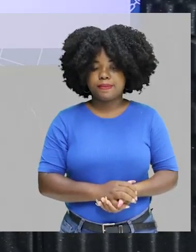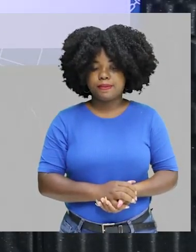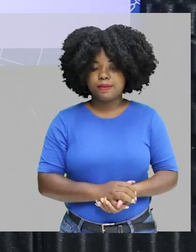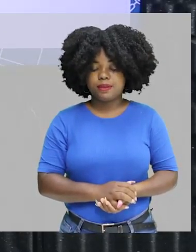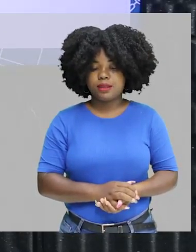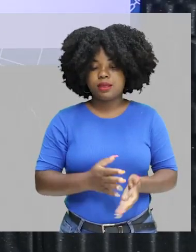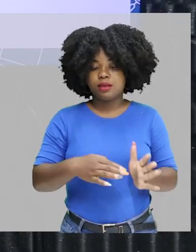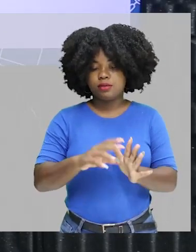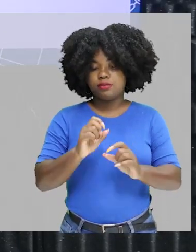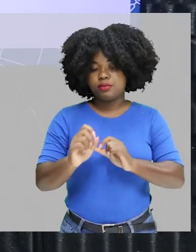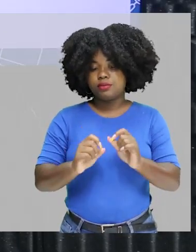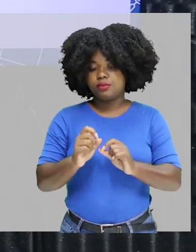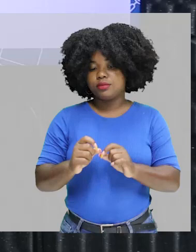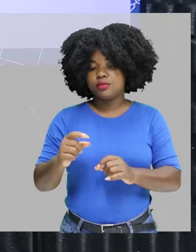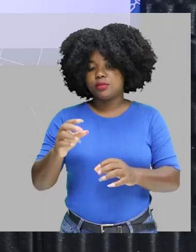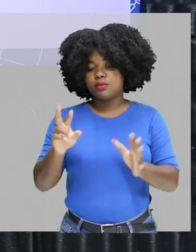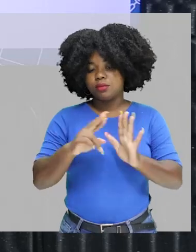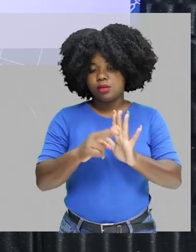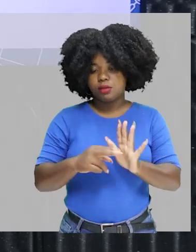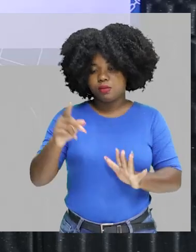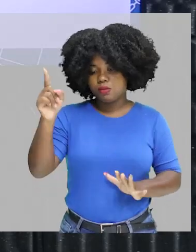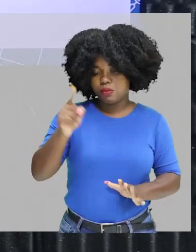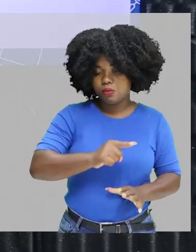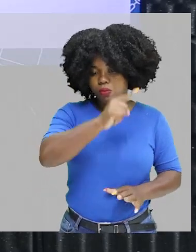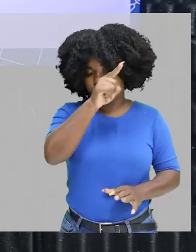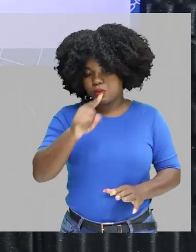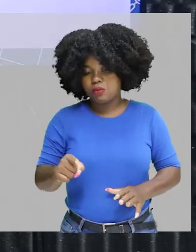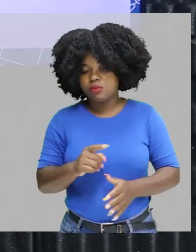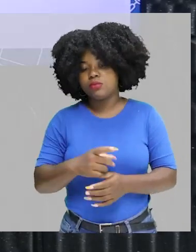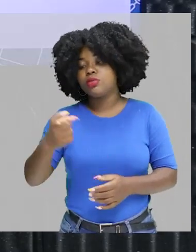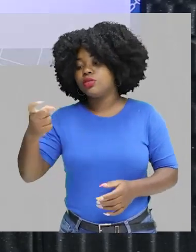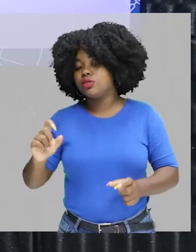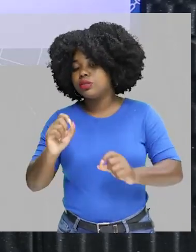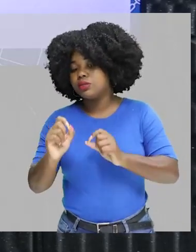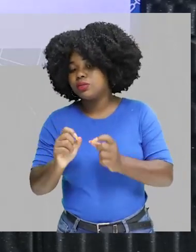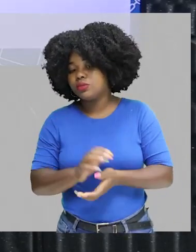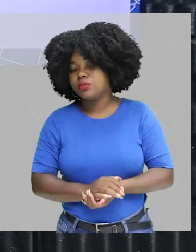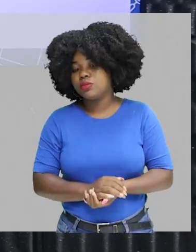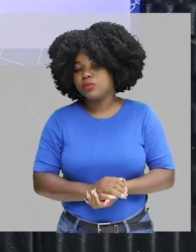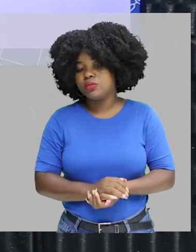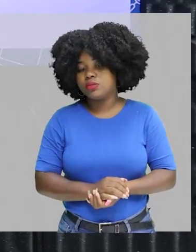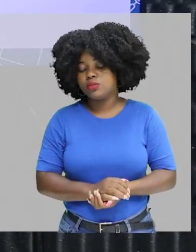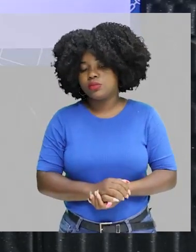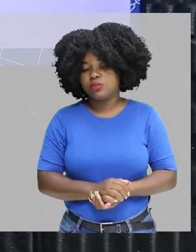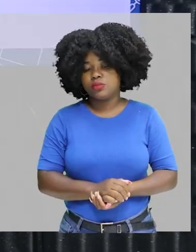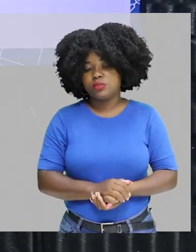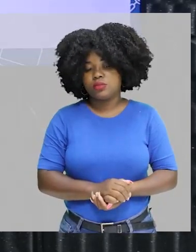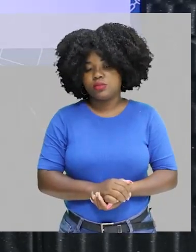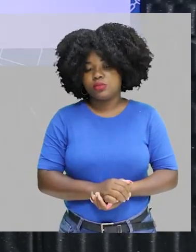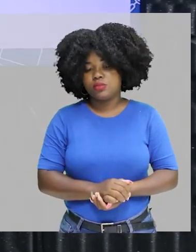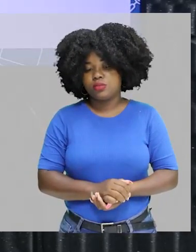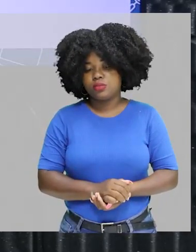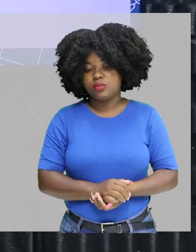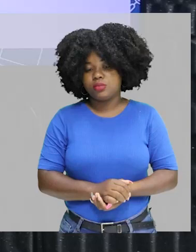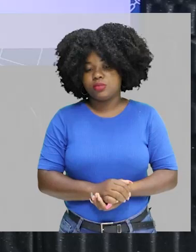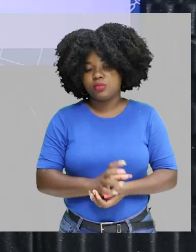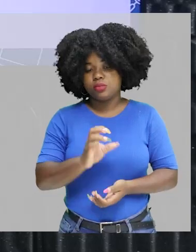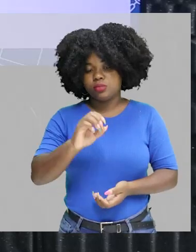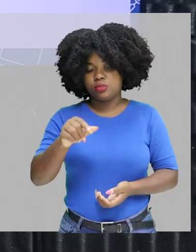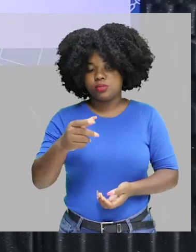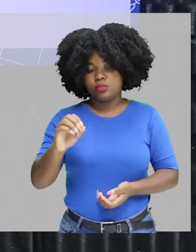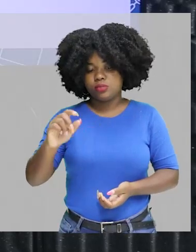chegar a uma regra de três simples, que vai ser x, turminha? Meios pelo extremo, ou seja, 0